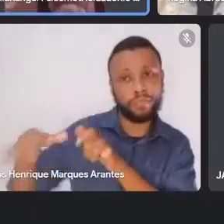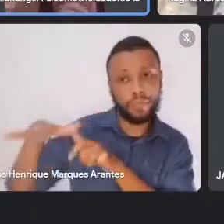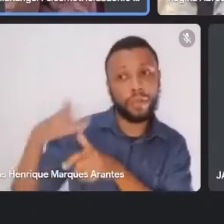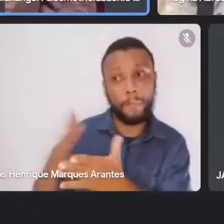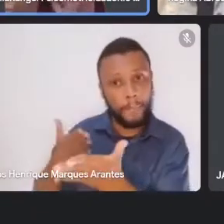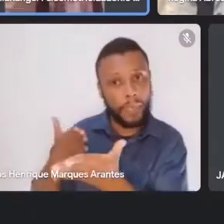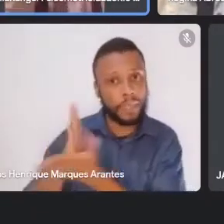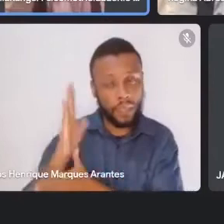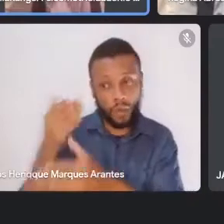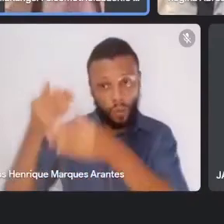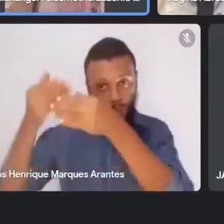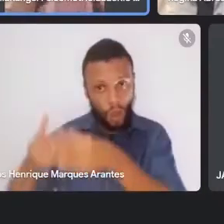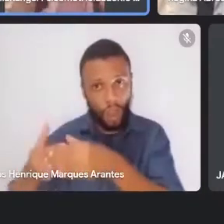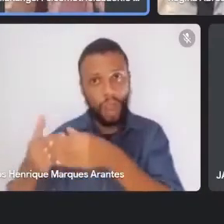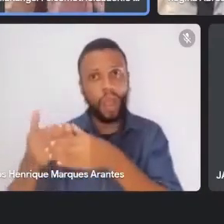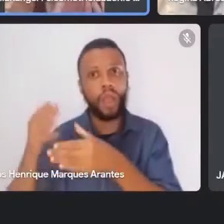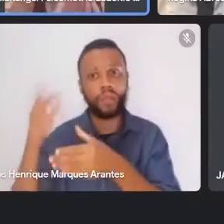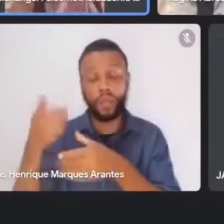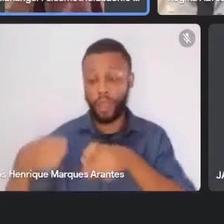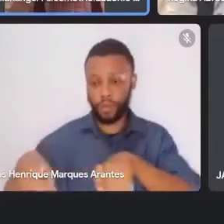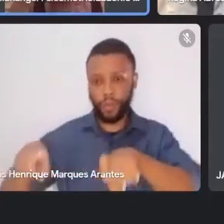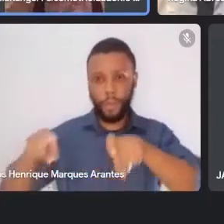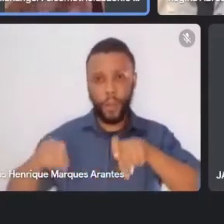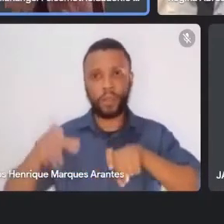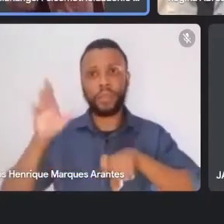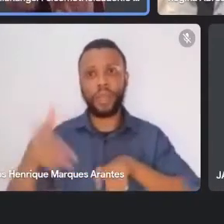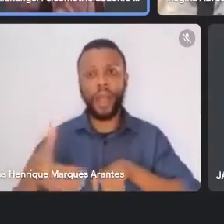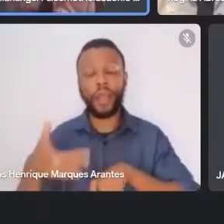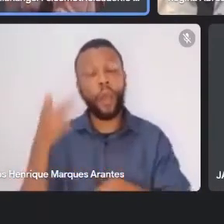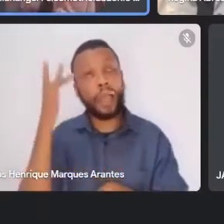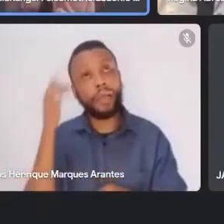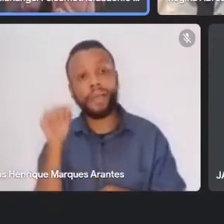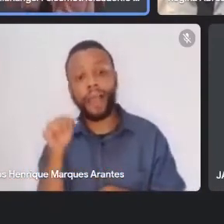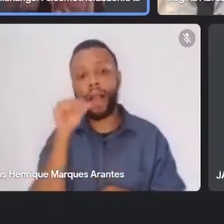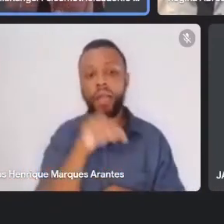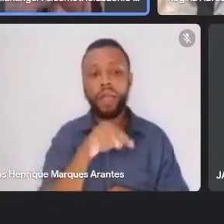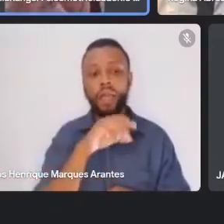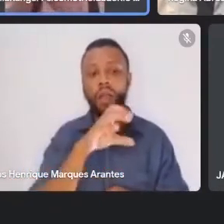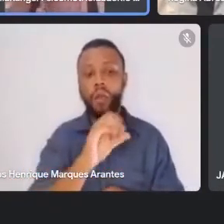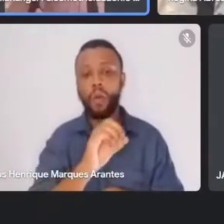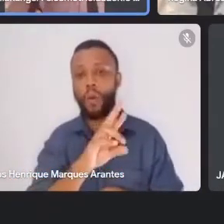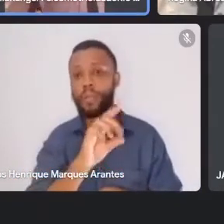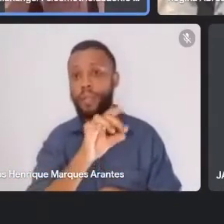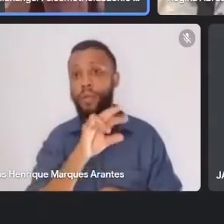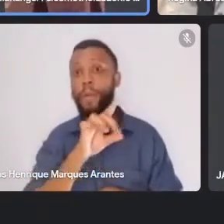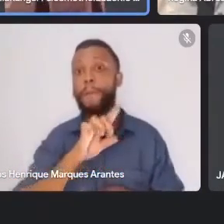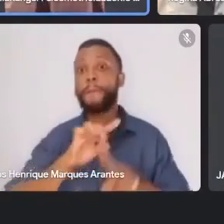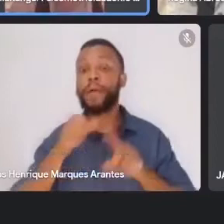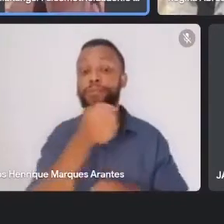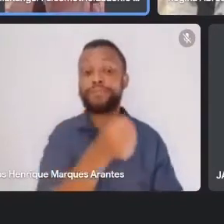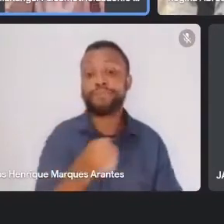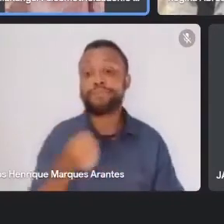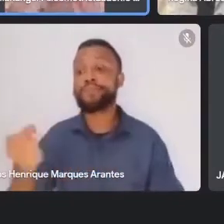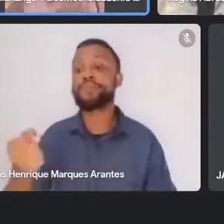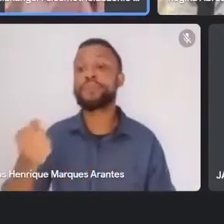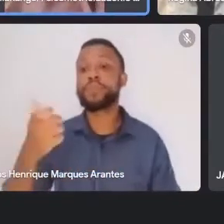assumi a minha matrícula, que eu achava que era em Cordeiro, mas me colocaram em Cantagalo, e eu fiquei morando,